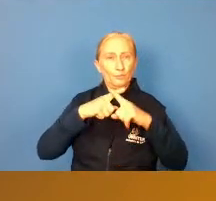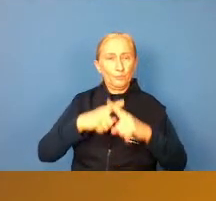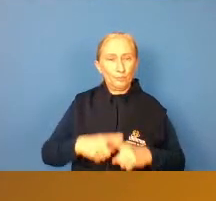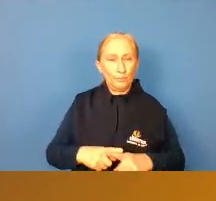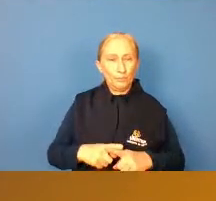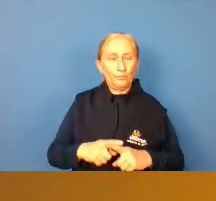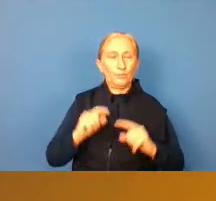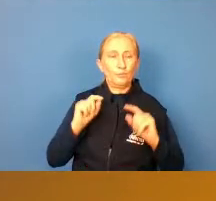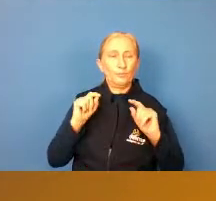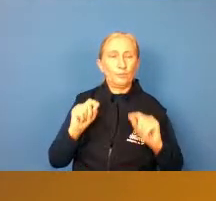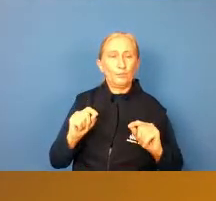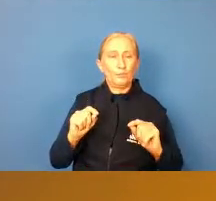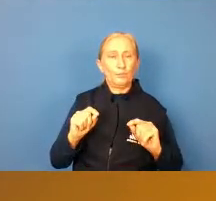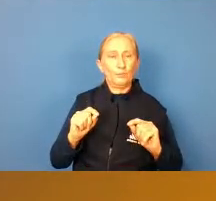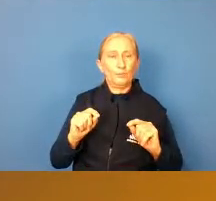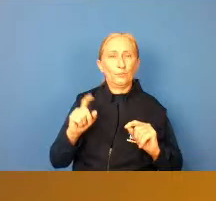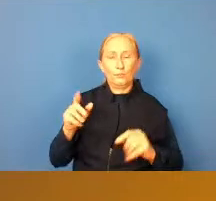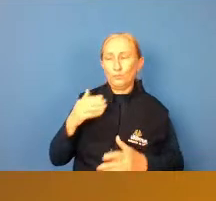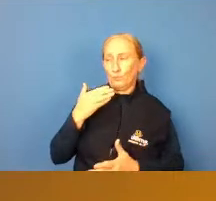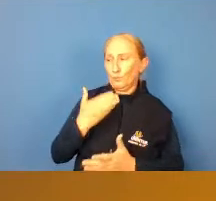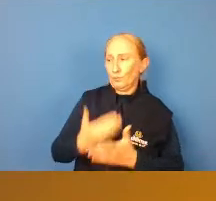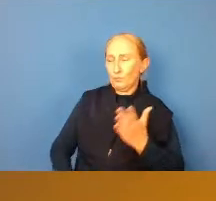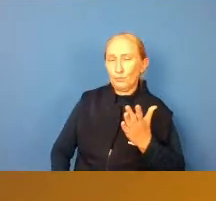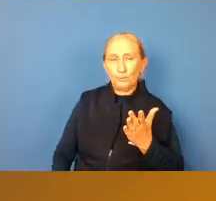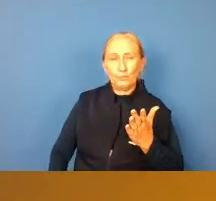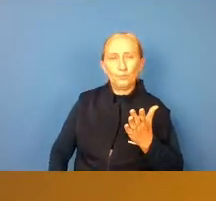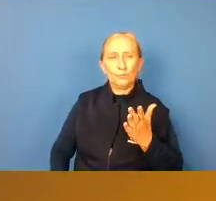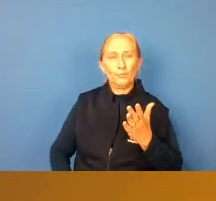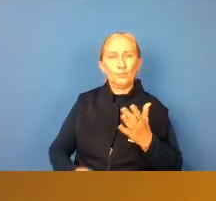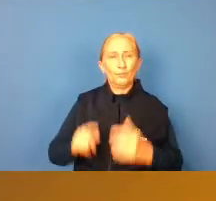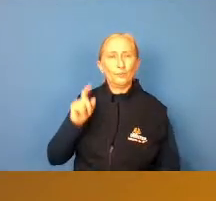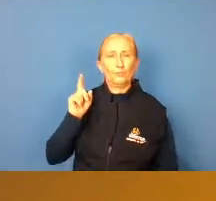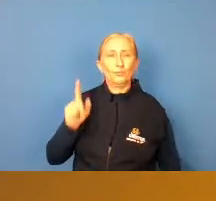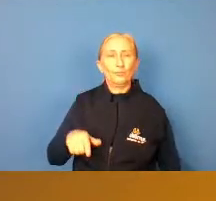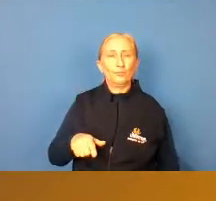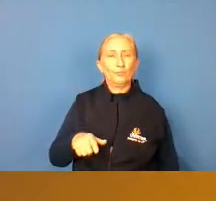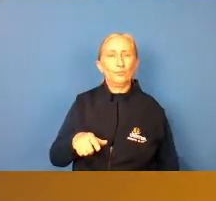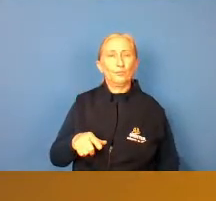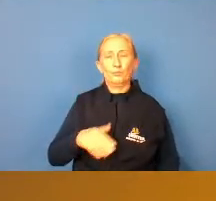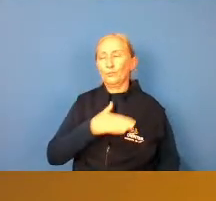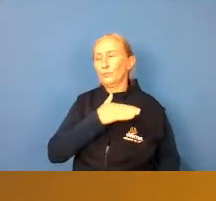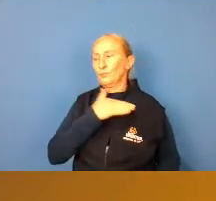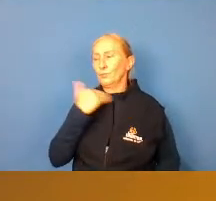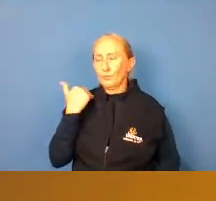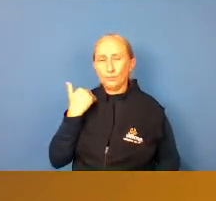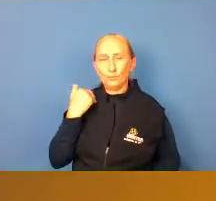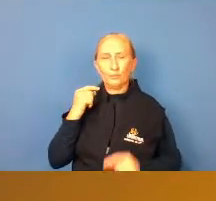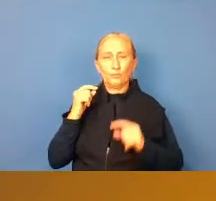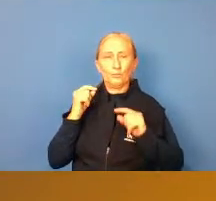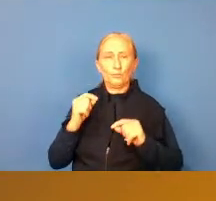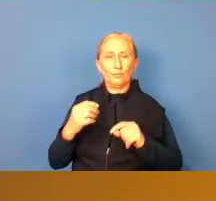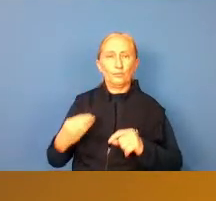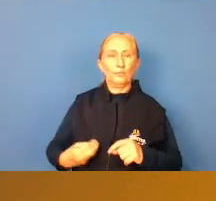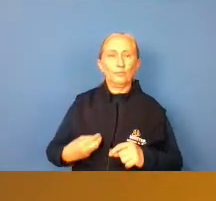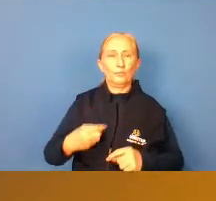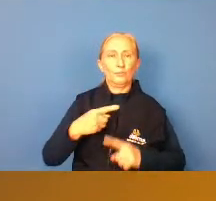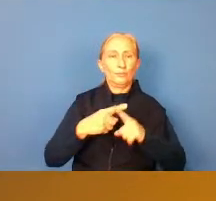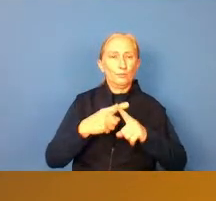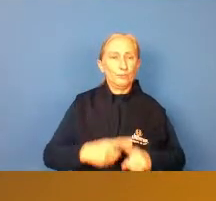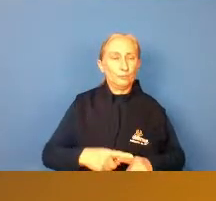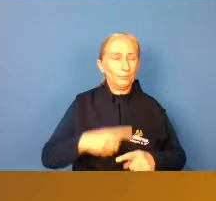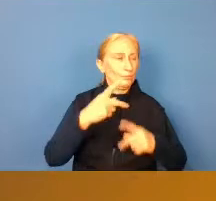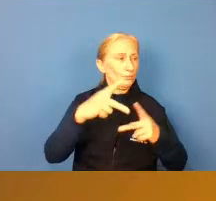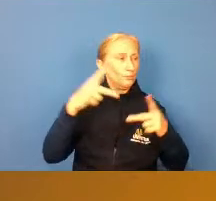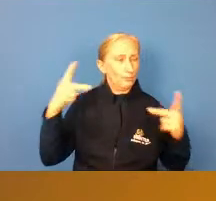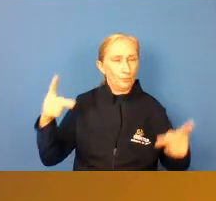os que perdiam né eram decapitados e aí havia o jogo com a cabeça